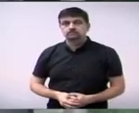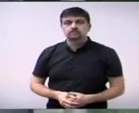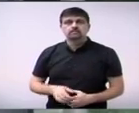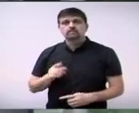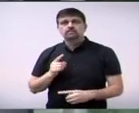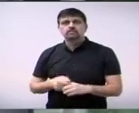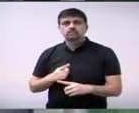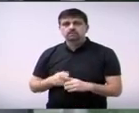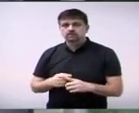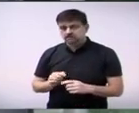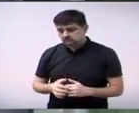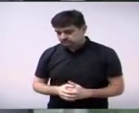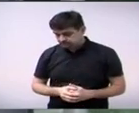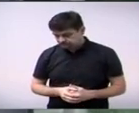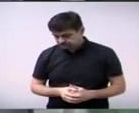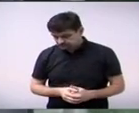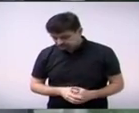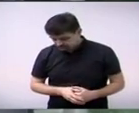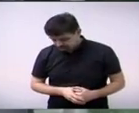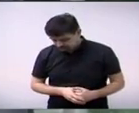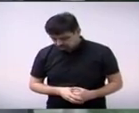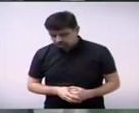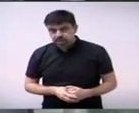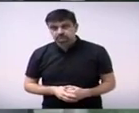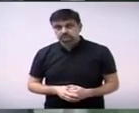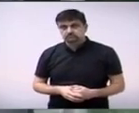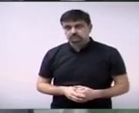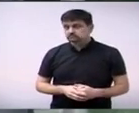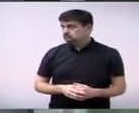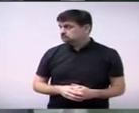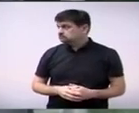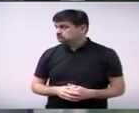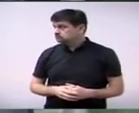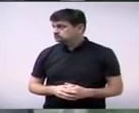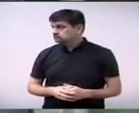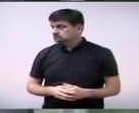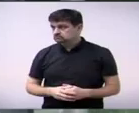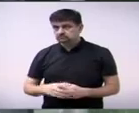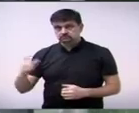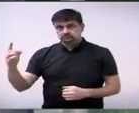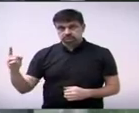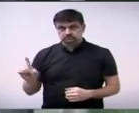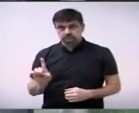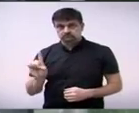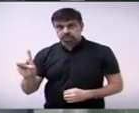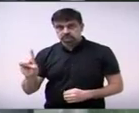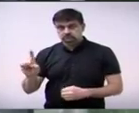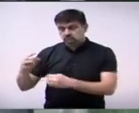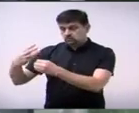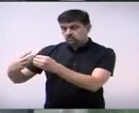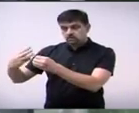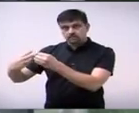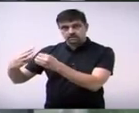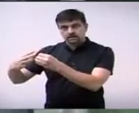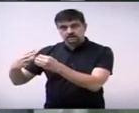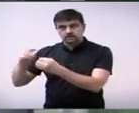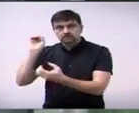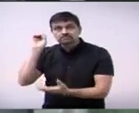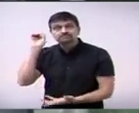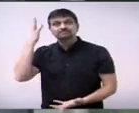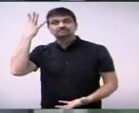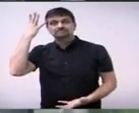vir aqui manifestar essa decisão